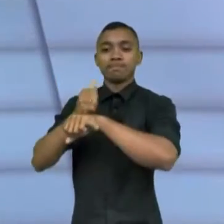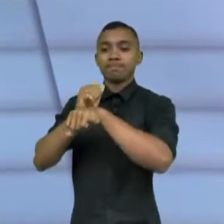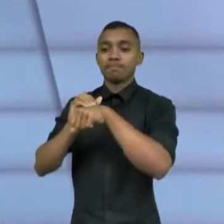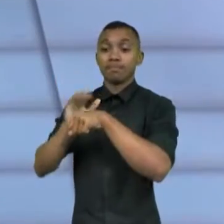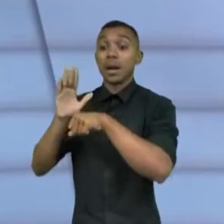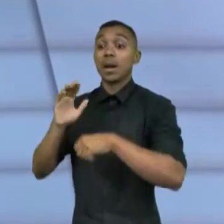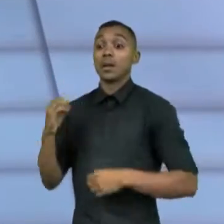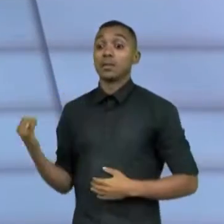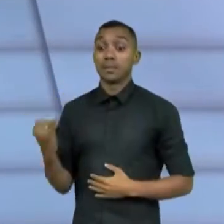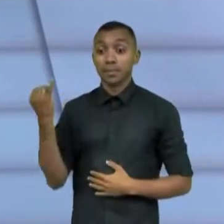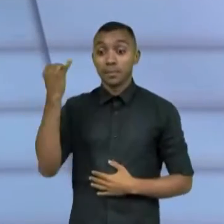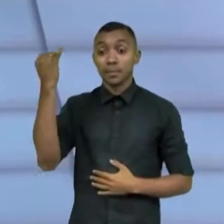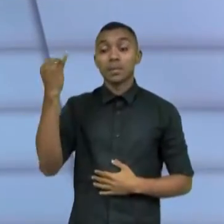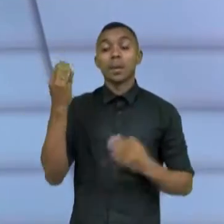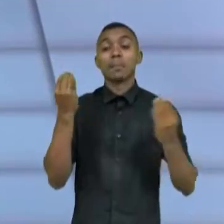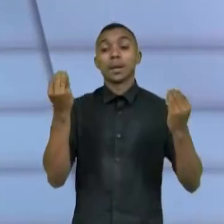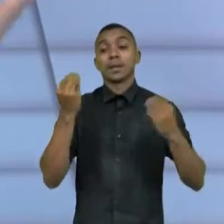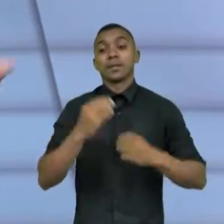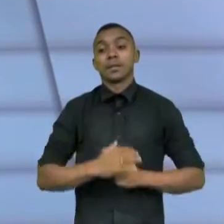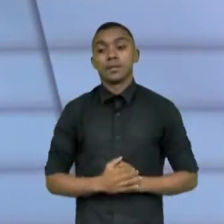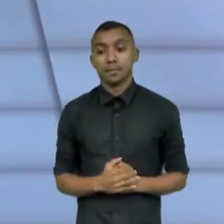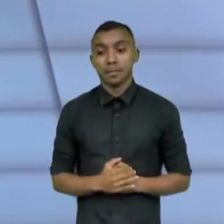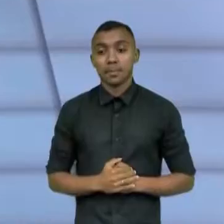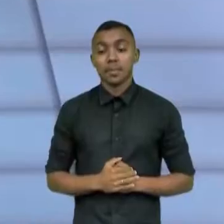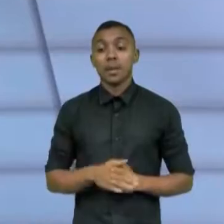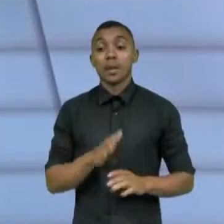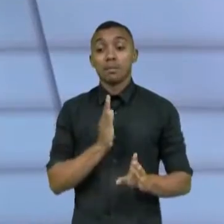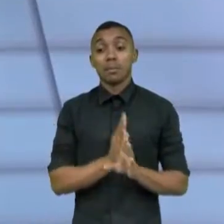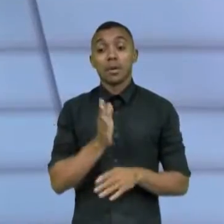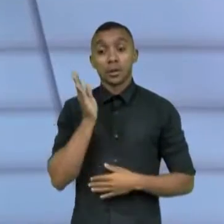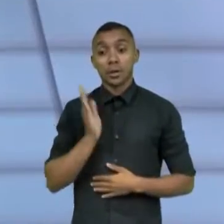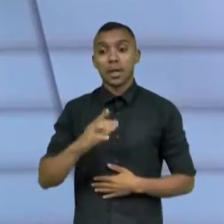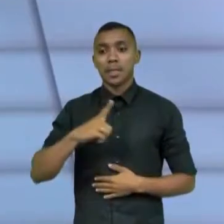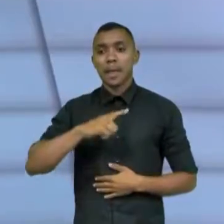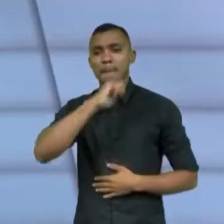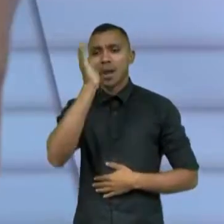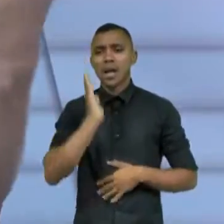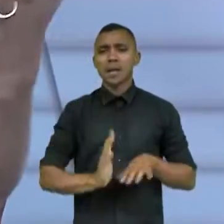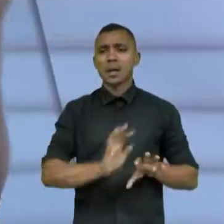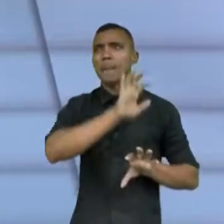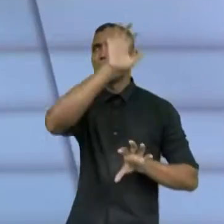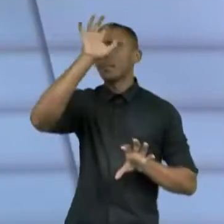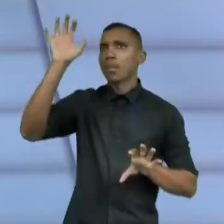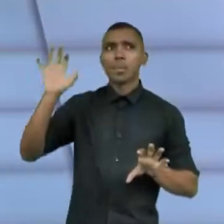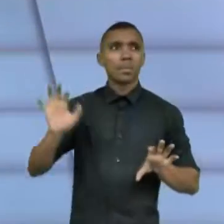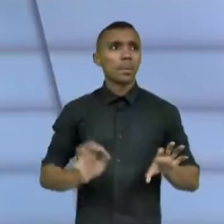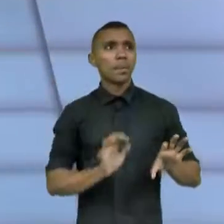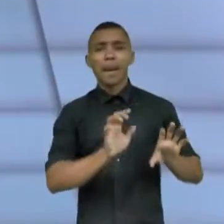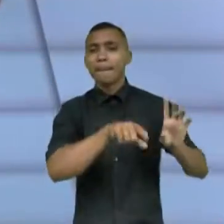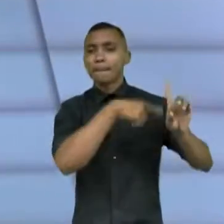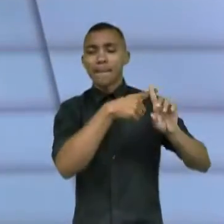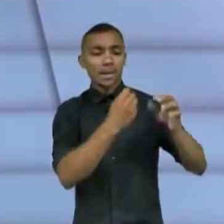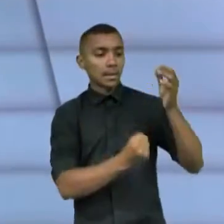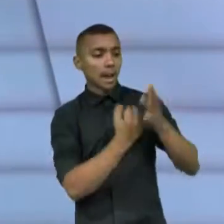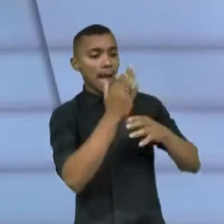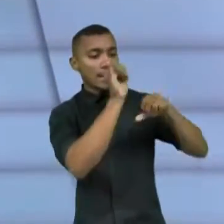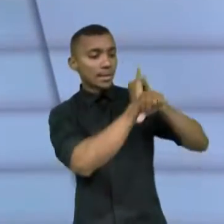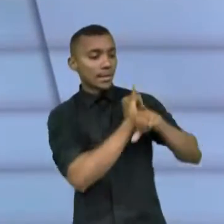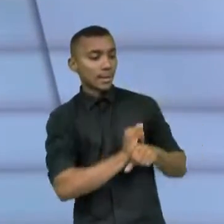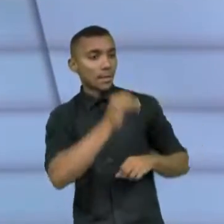importante, porque, além de estar conectado a atores do Brasil todo e da gente poder trazer metodologias,